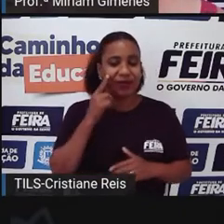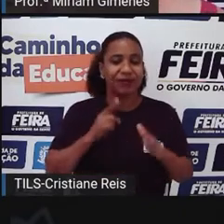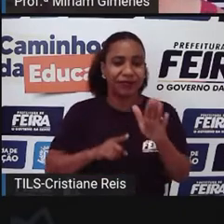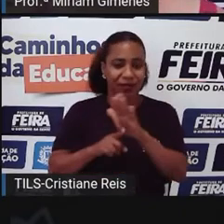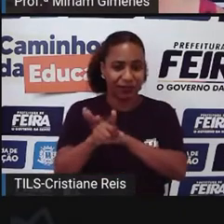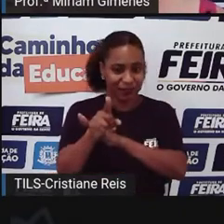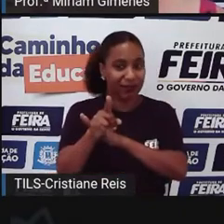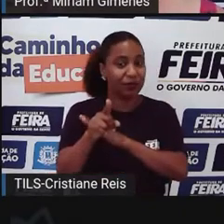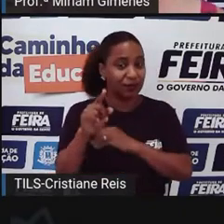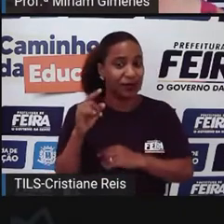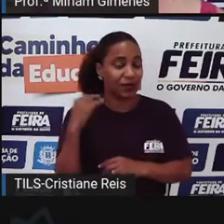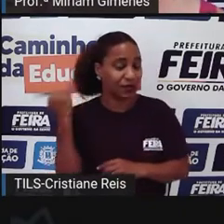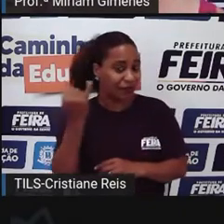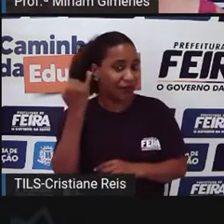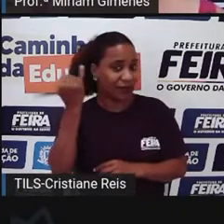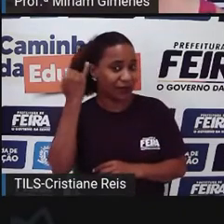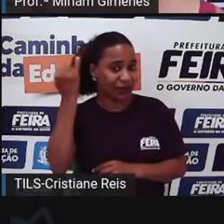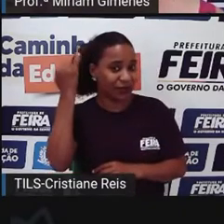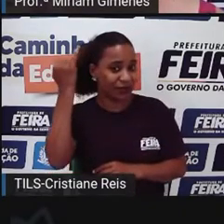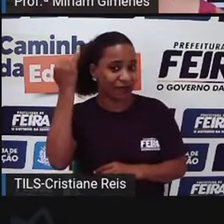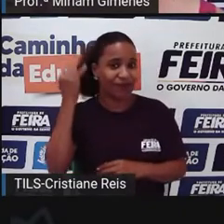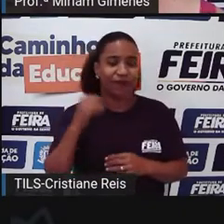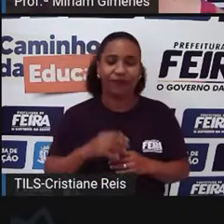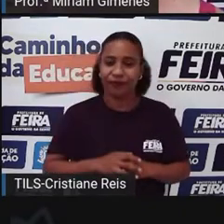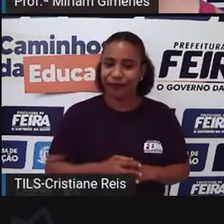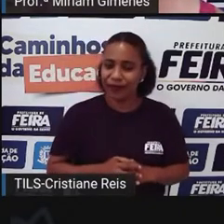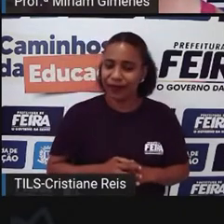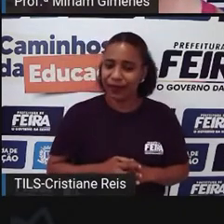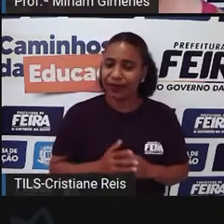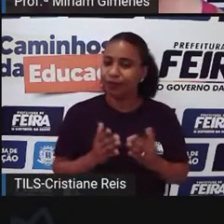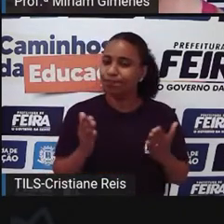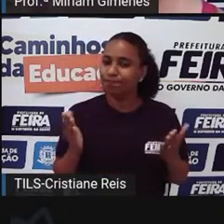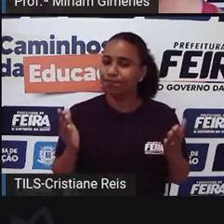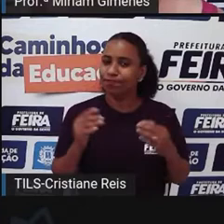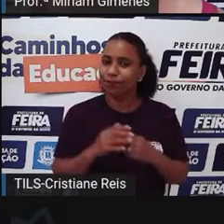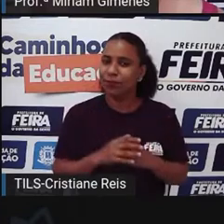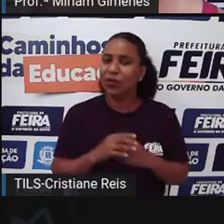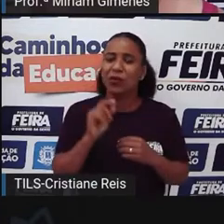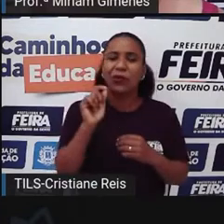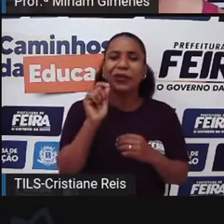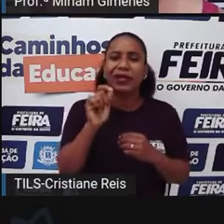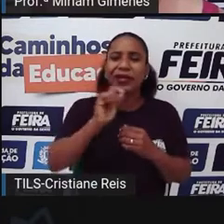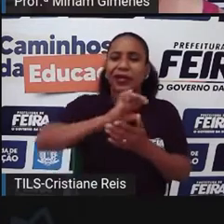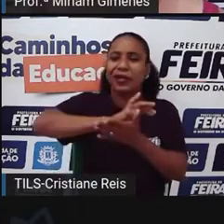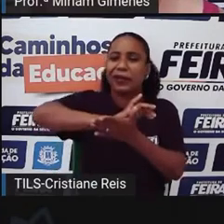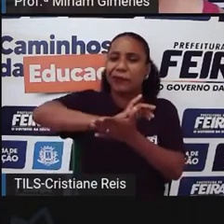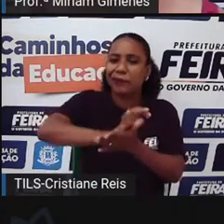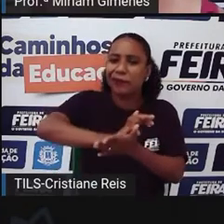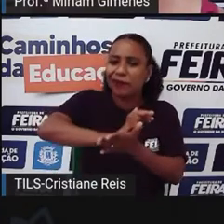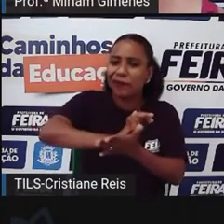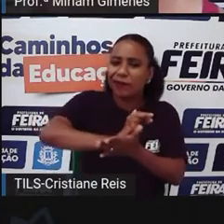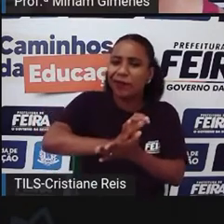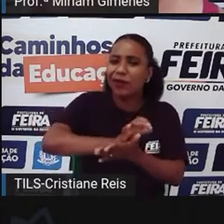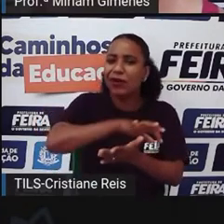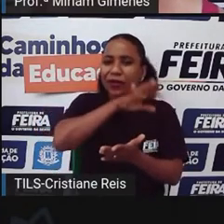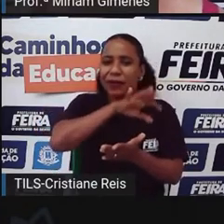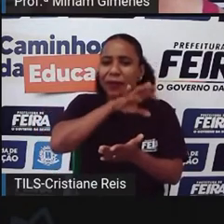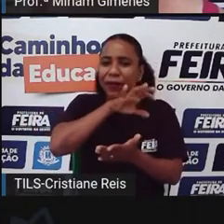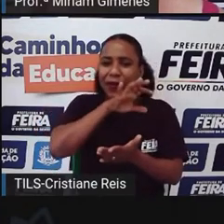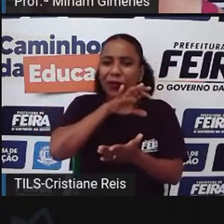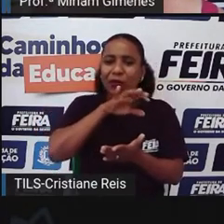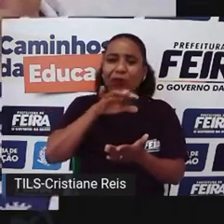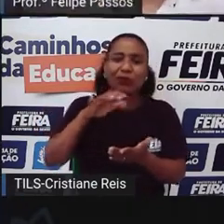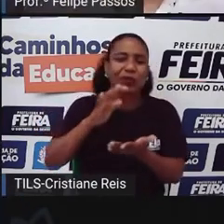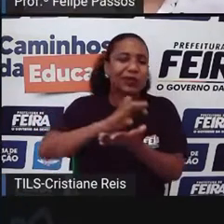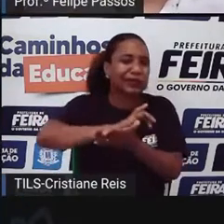Essa pergunta O que é que a gente pode considerar Maus tratos Aos animais? Maus